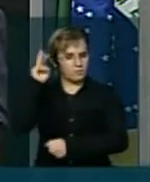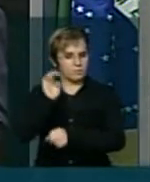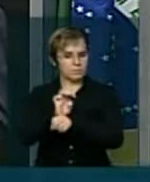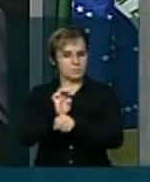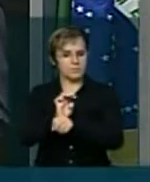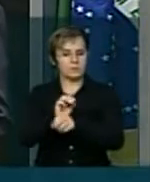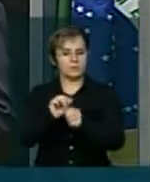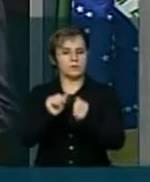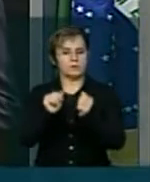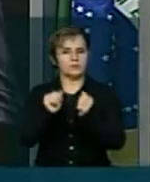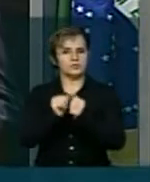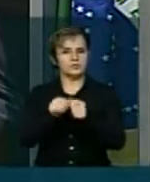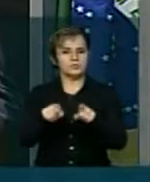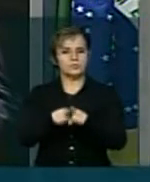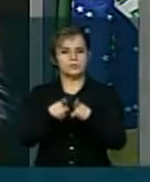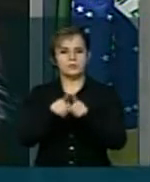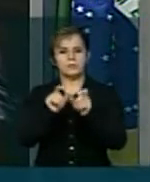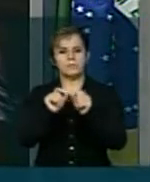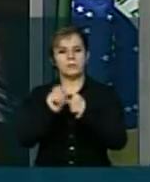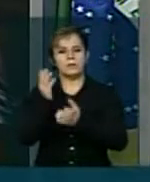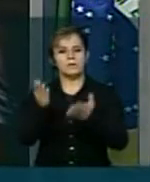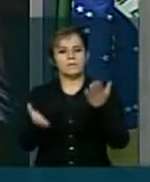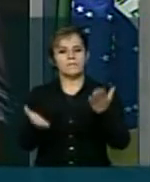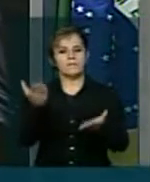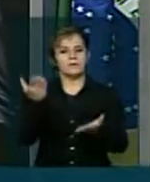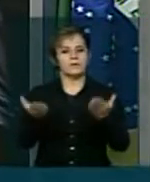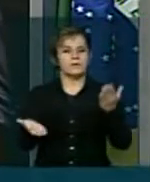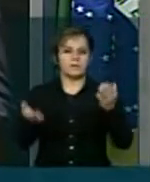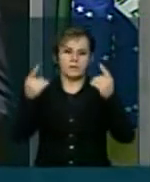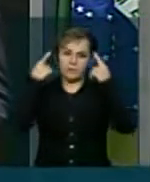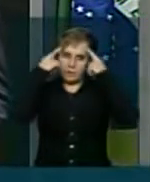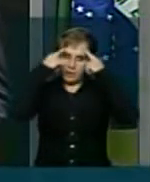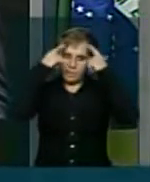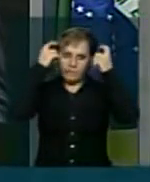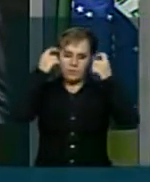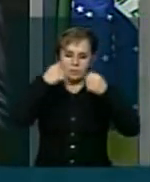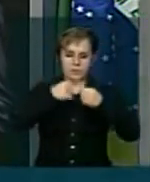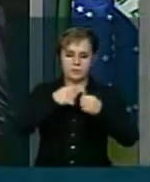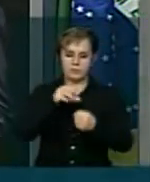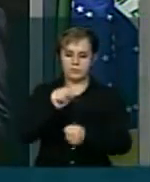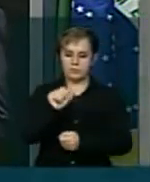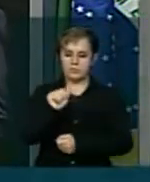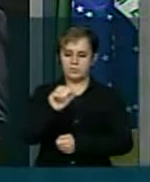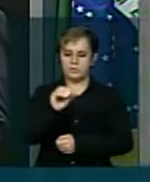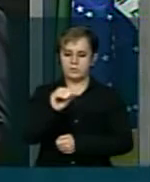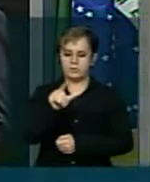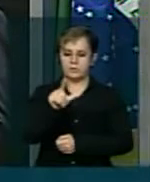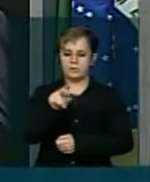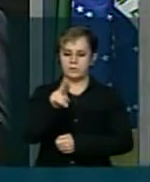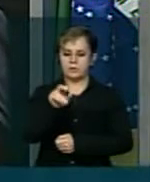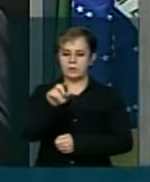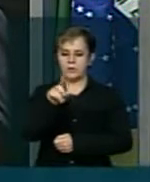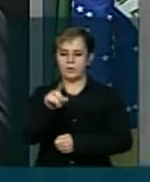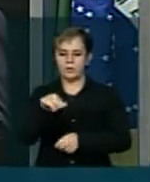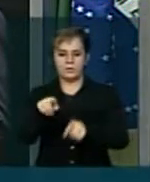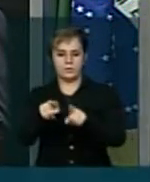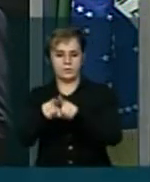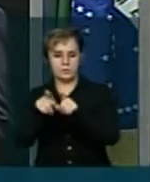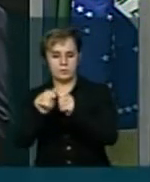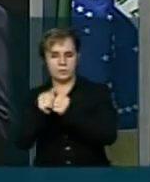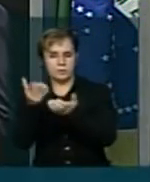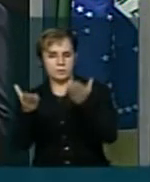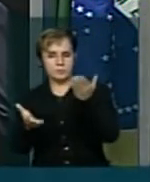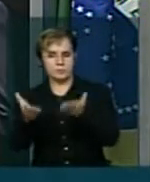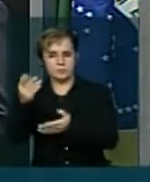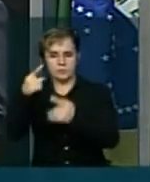Fundamentalmente Fazendo o comparativo Da violência em São Luís E a violência em São Paulo Para você